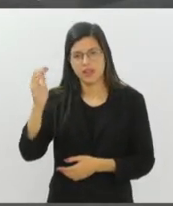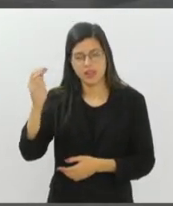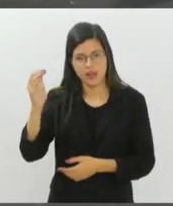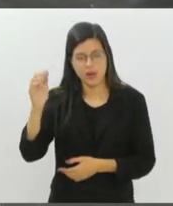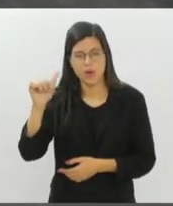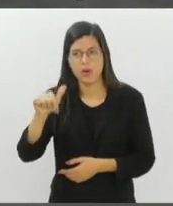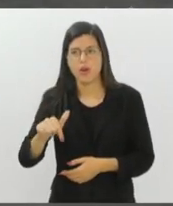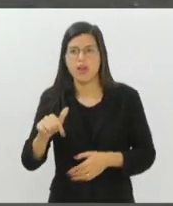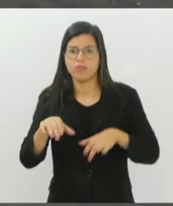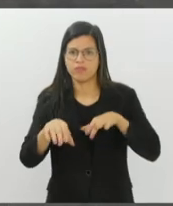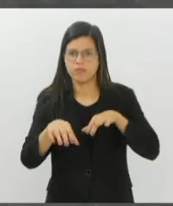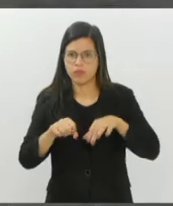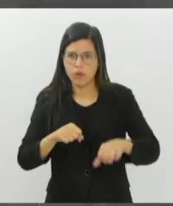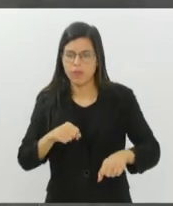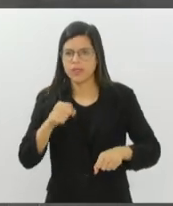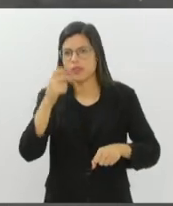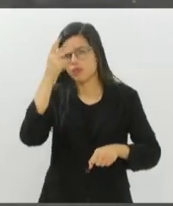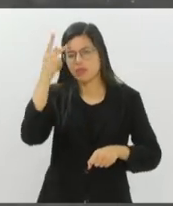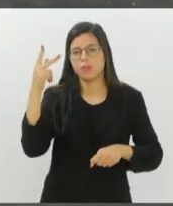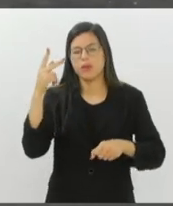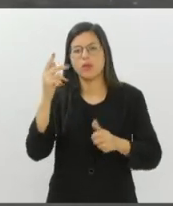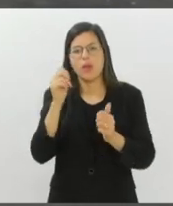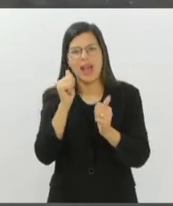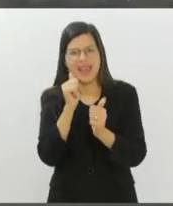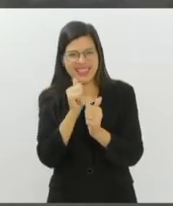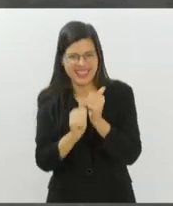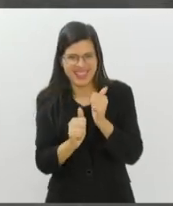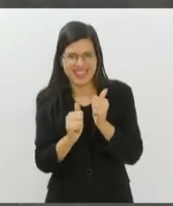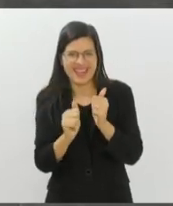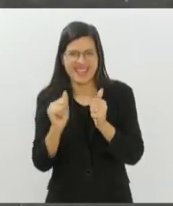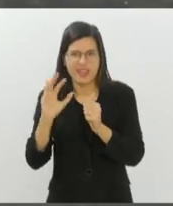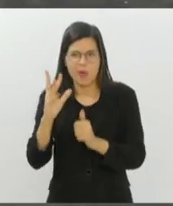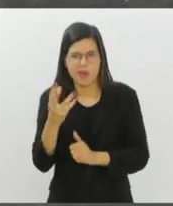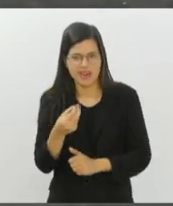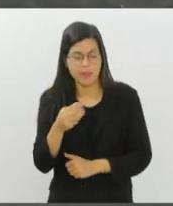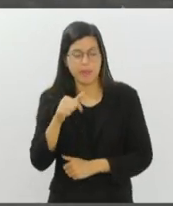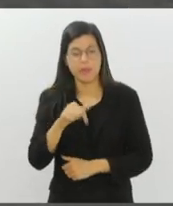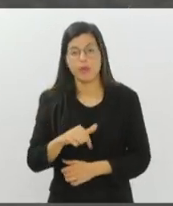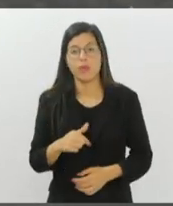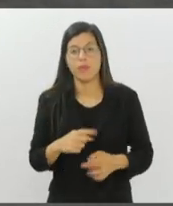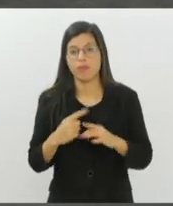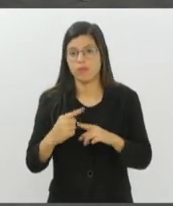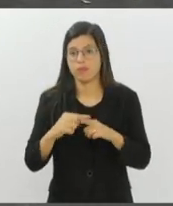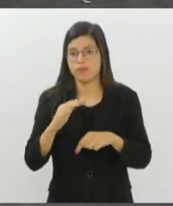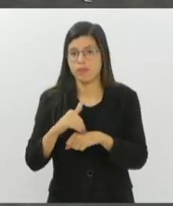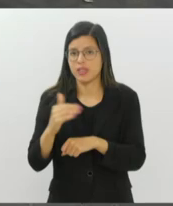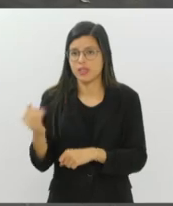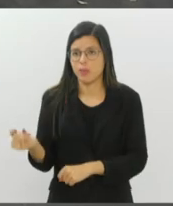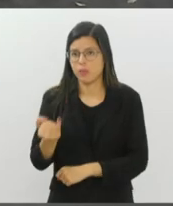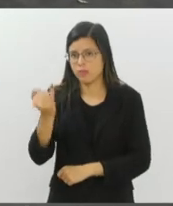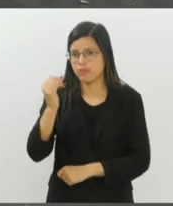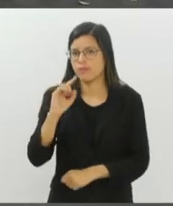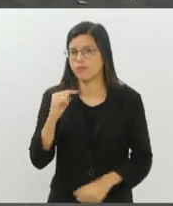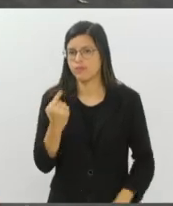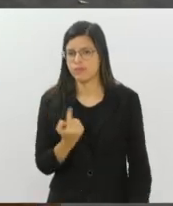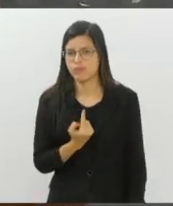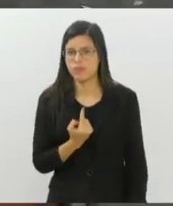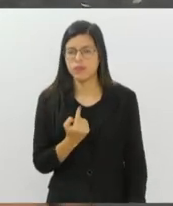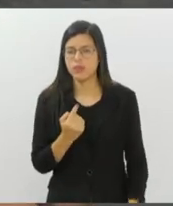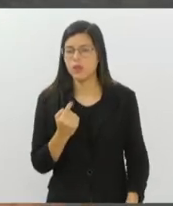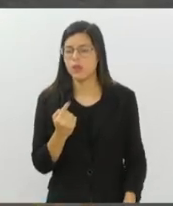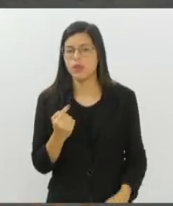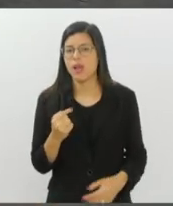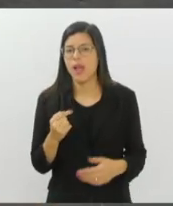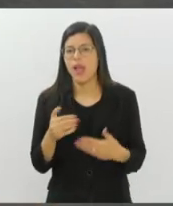formação de atletas olímpicos, olhando para esse cenário olímpico. Porque até mais importante para a gente do que abrir